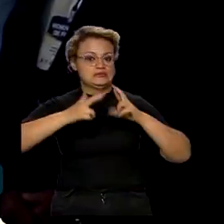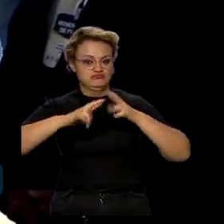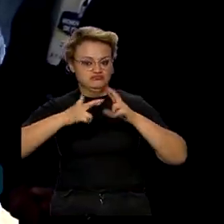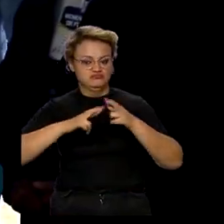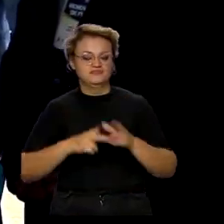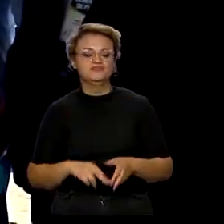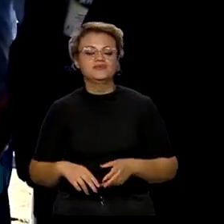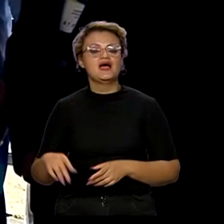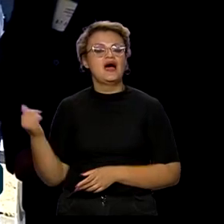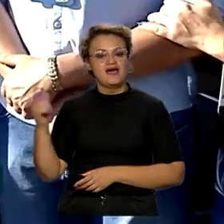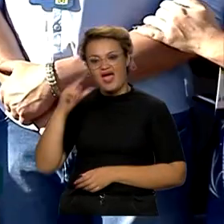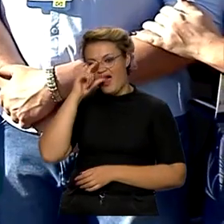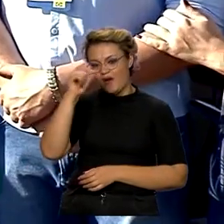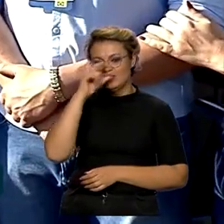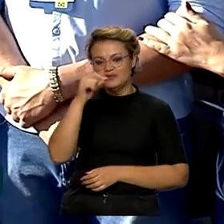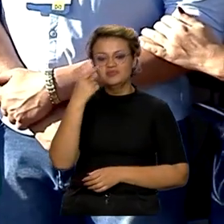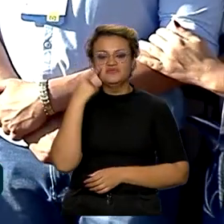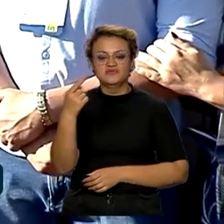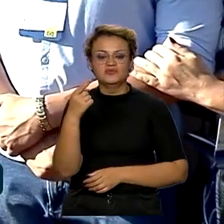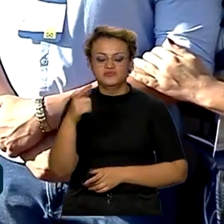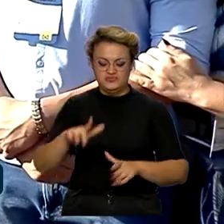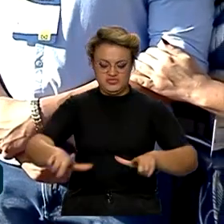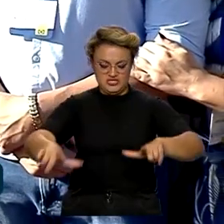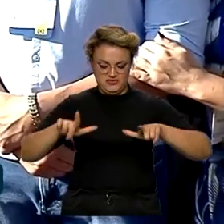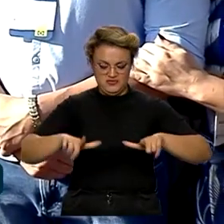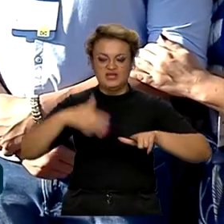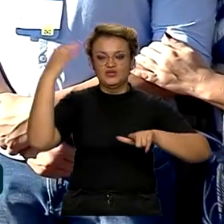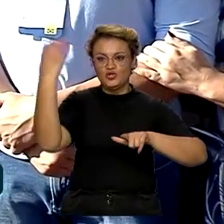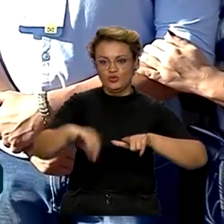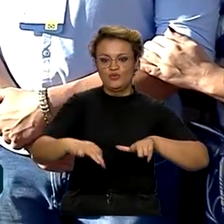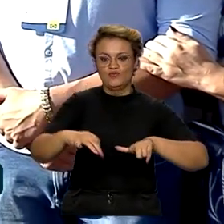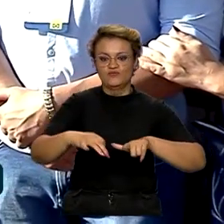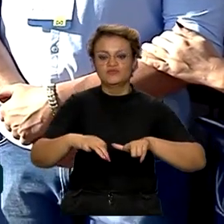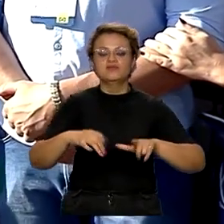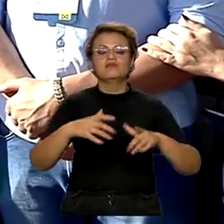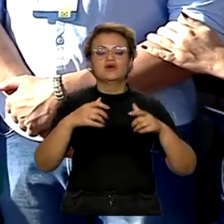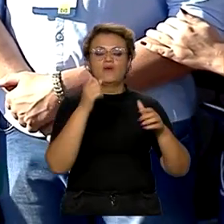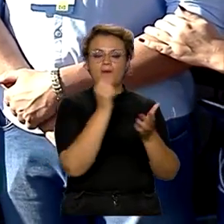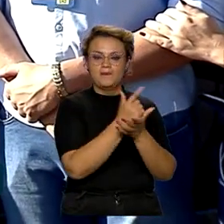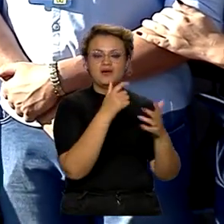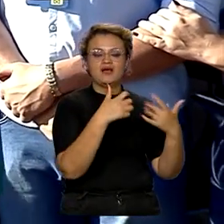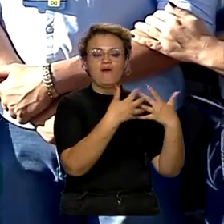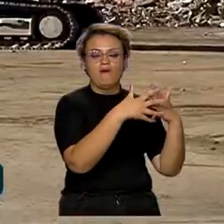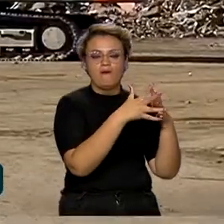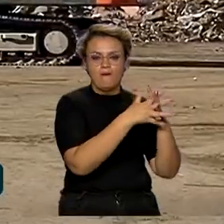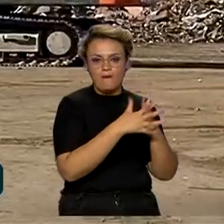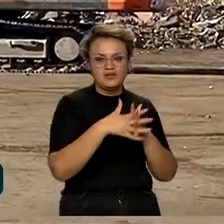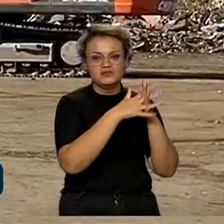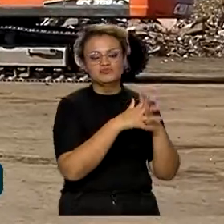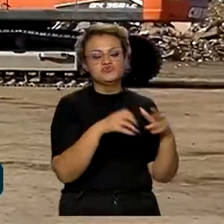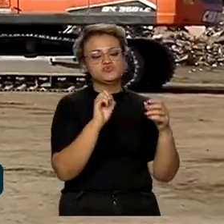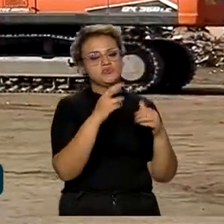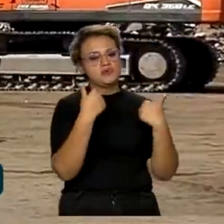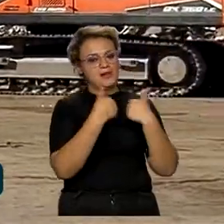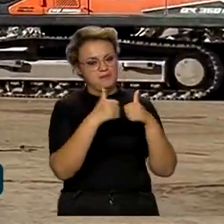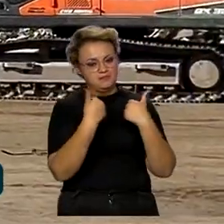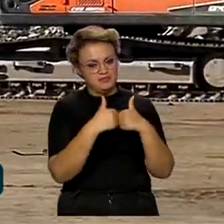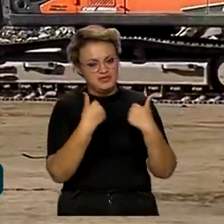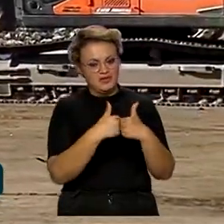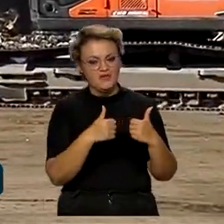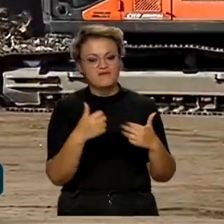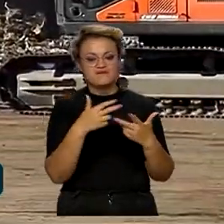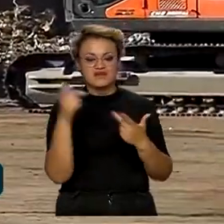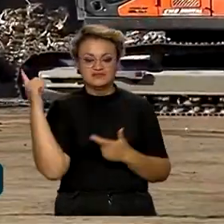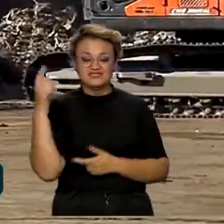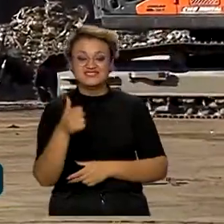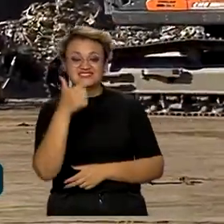exercício participou da emissão do certificado da renovação de frota de ônibus e caminhões. A iniciativa tirou de circulação